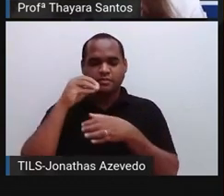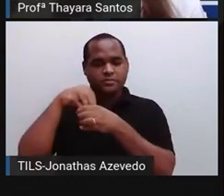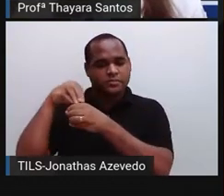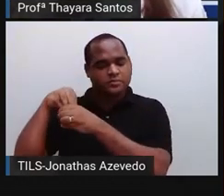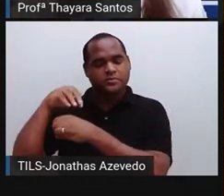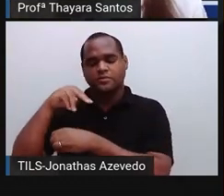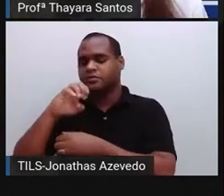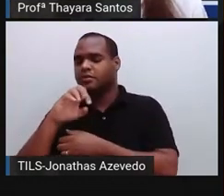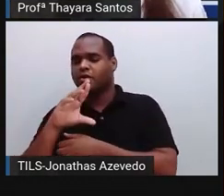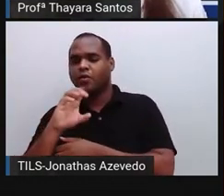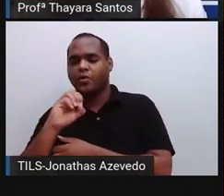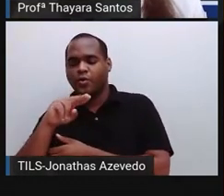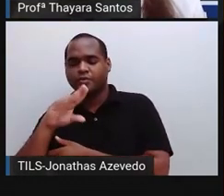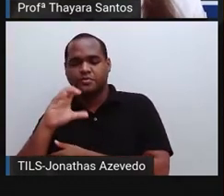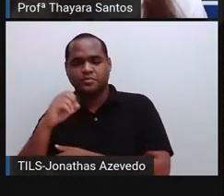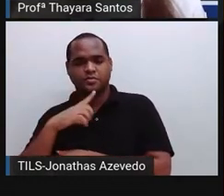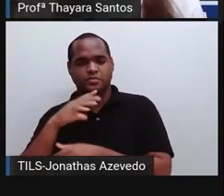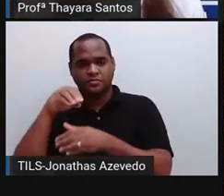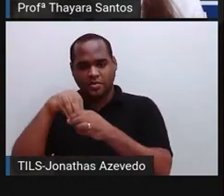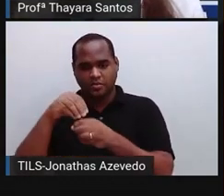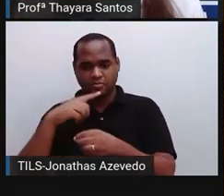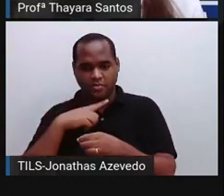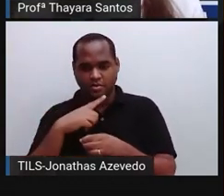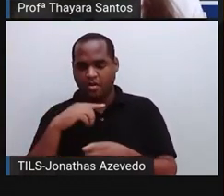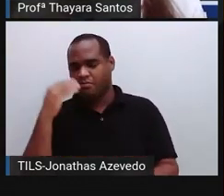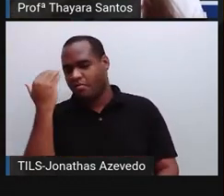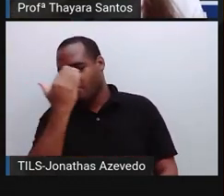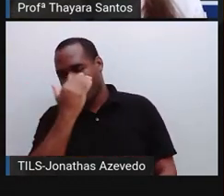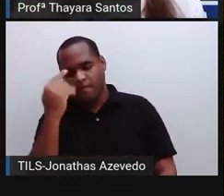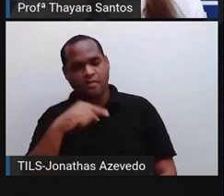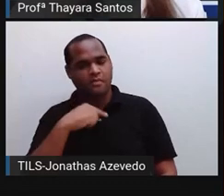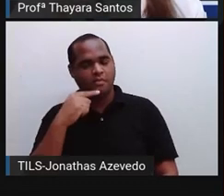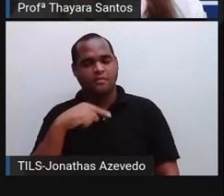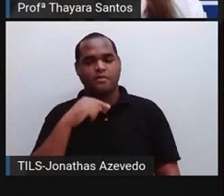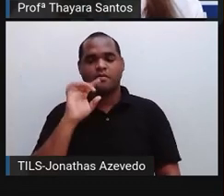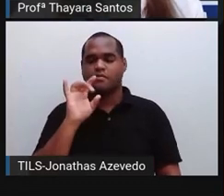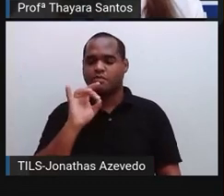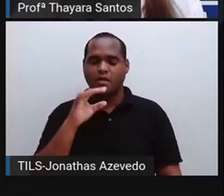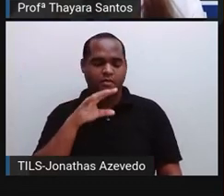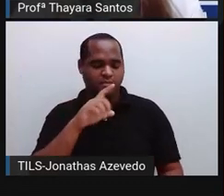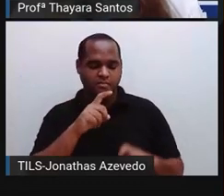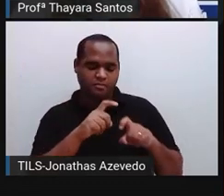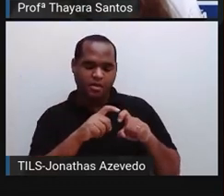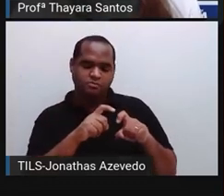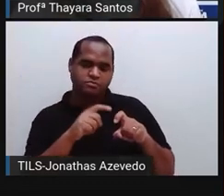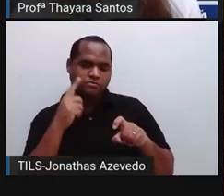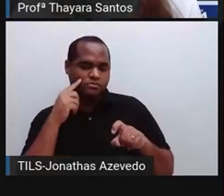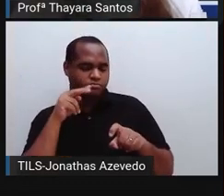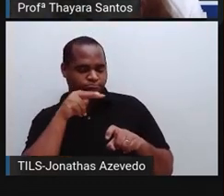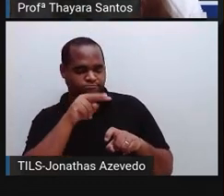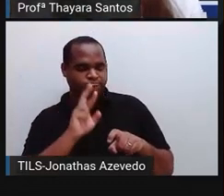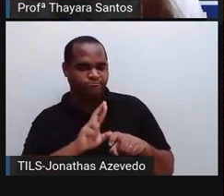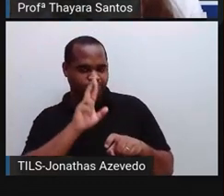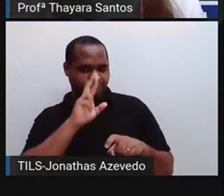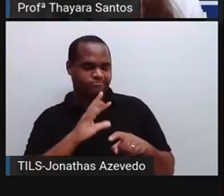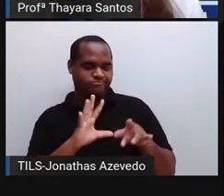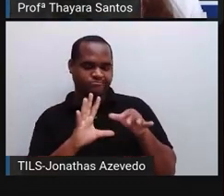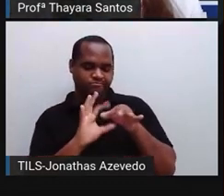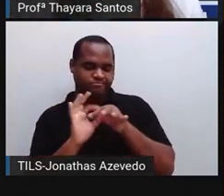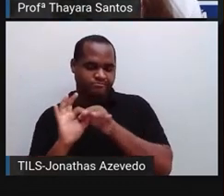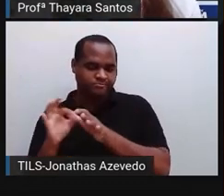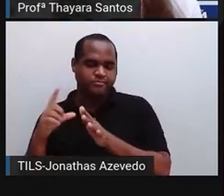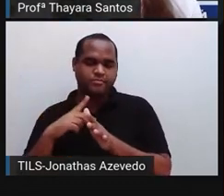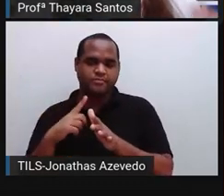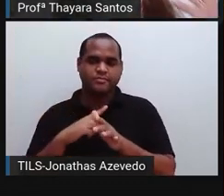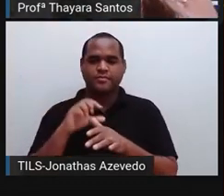ver, obviamente, os neurônios, mas eles estão ali dentro da nossa medula. E é essa medula que é responsável por conectar o sistema